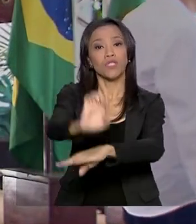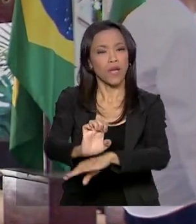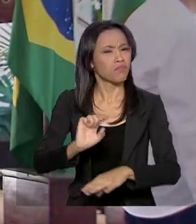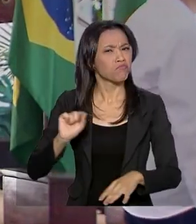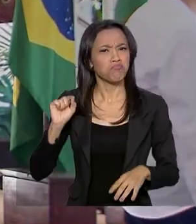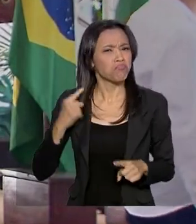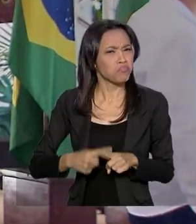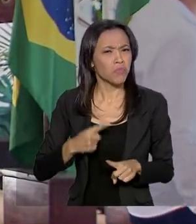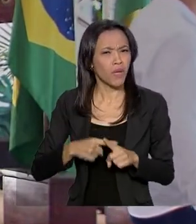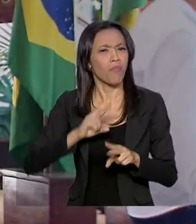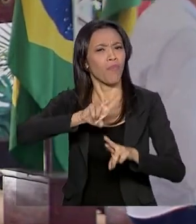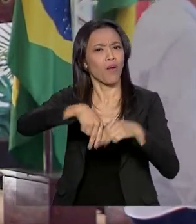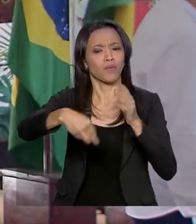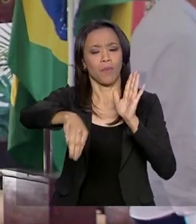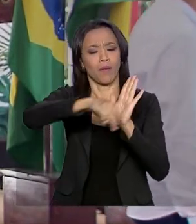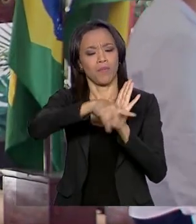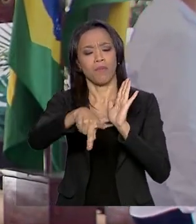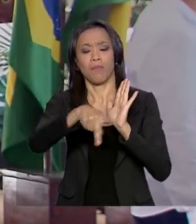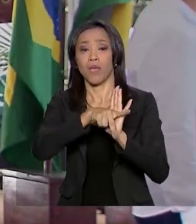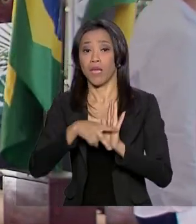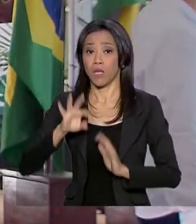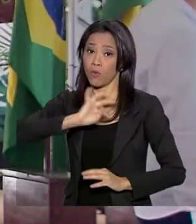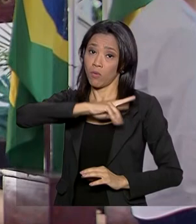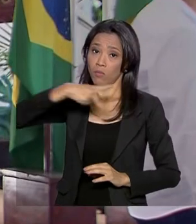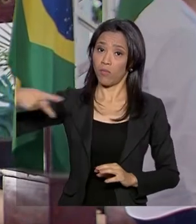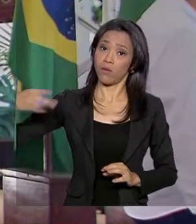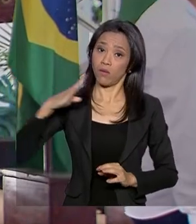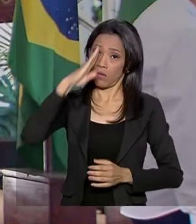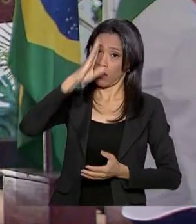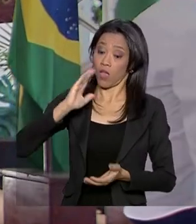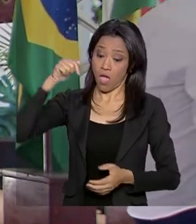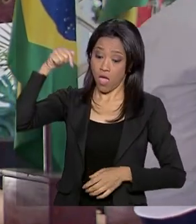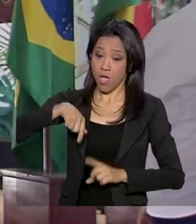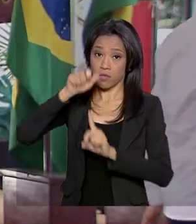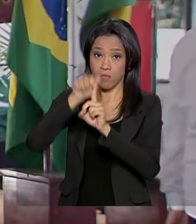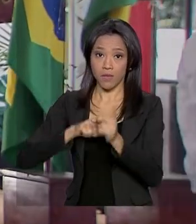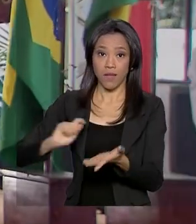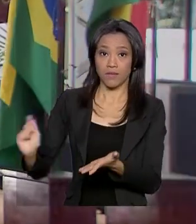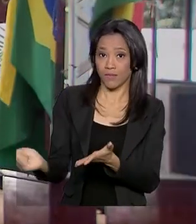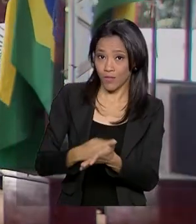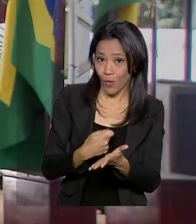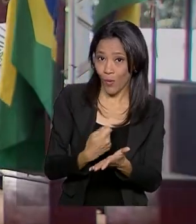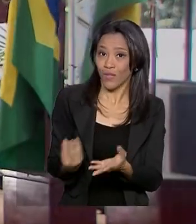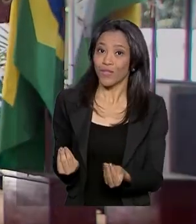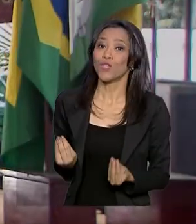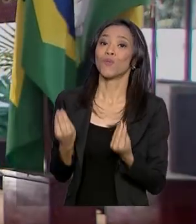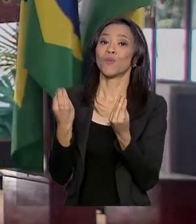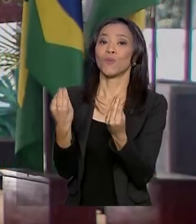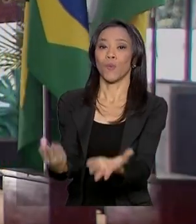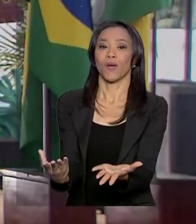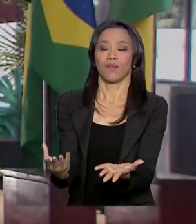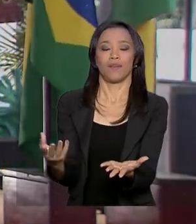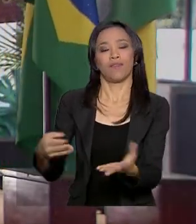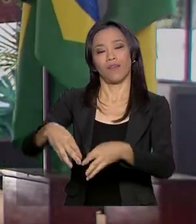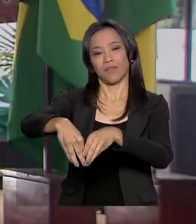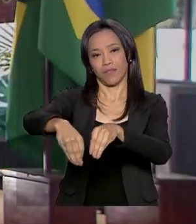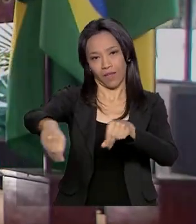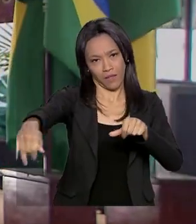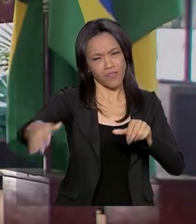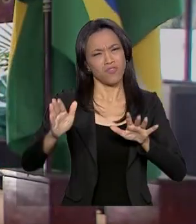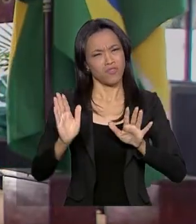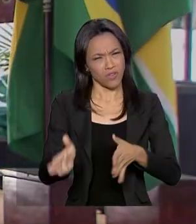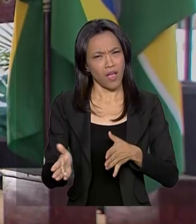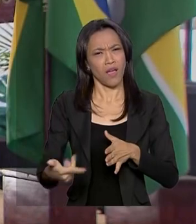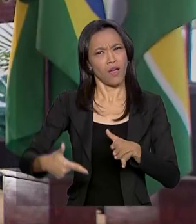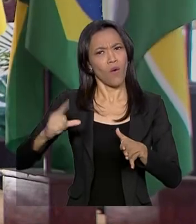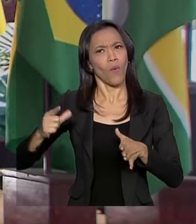a uma medida provisória que o presidente Jair Bolsonaro assinou este mês. A regularização fundiária já era prevista em outras, já estava prevista